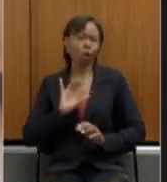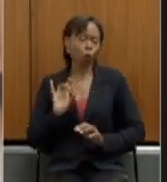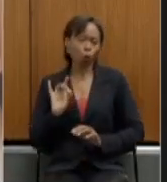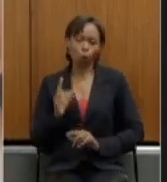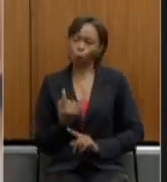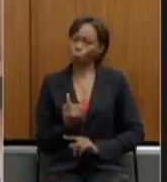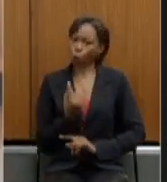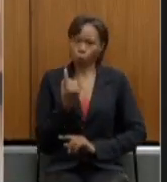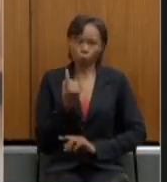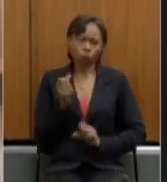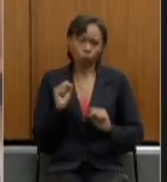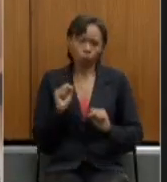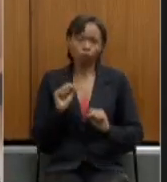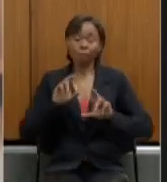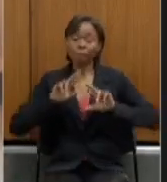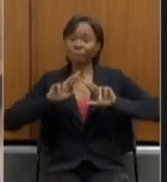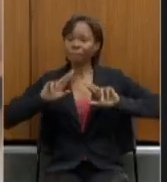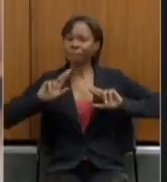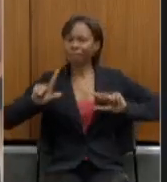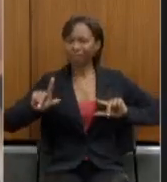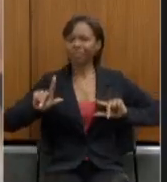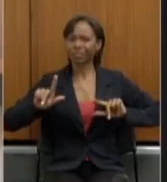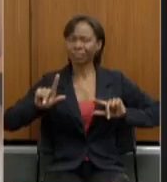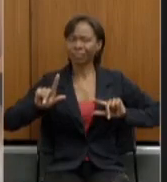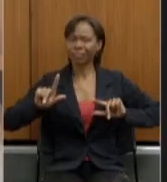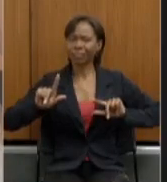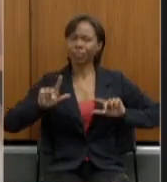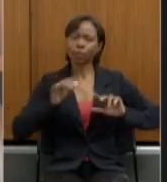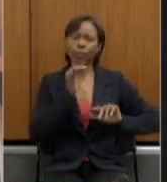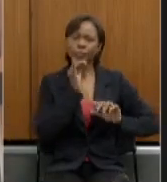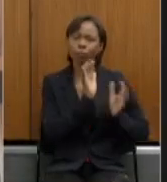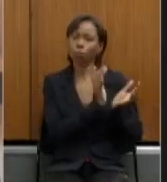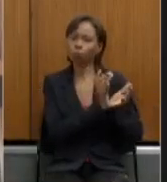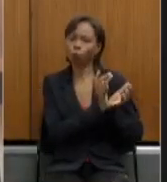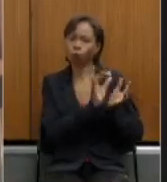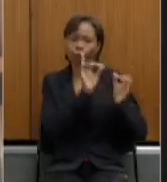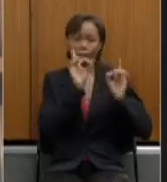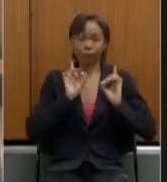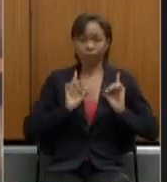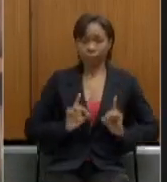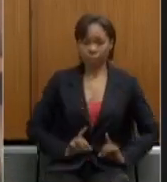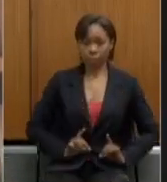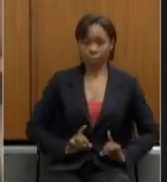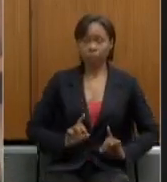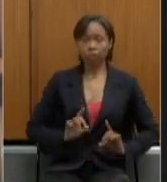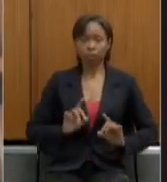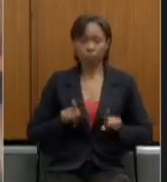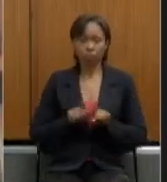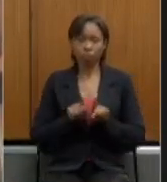daqueles portadores de deficiência que podem ter